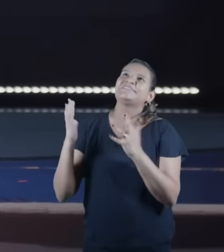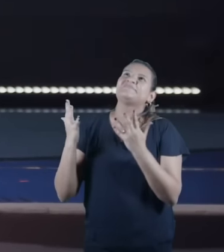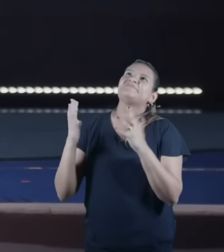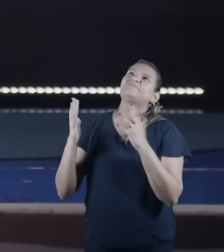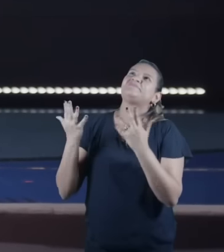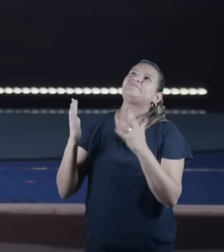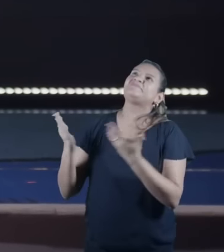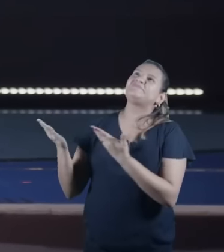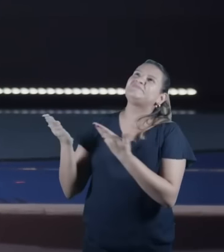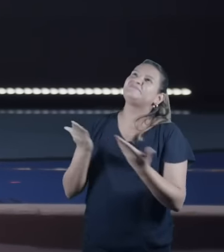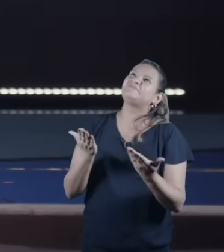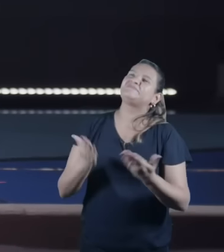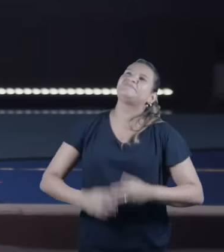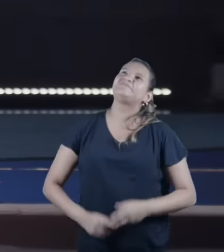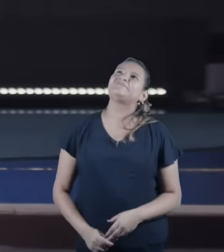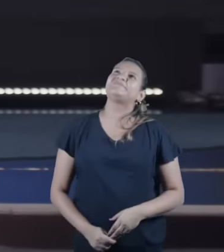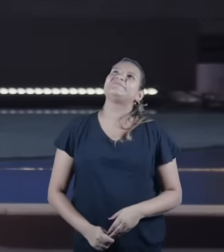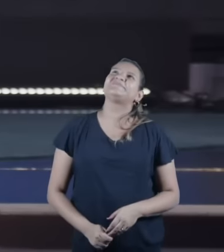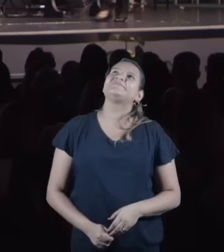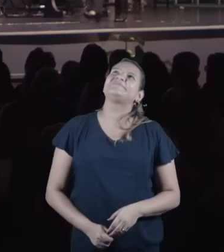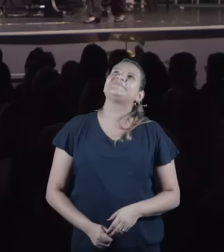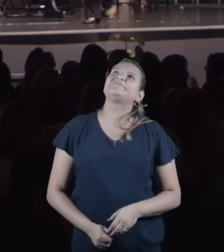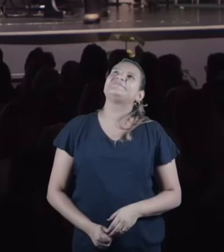Shalom, shalom, shalom.